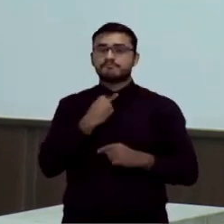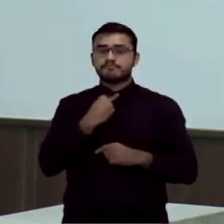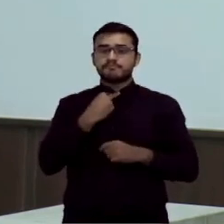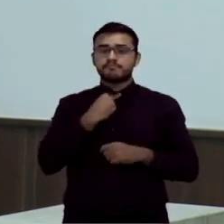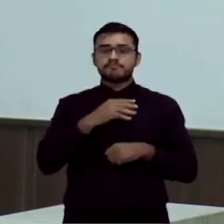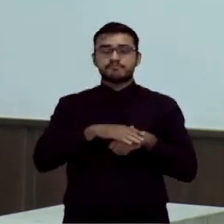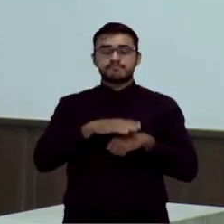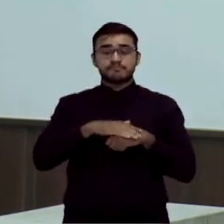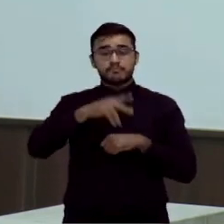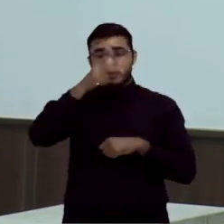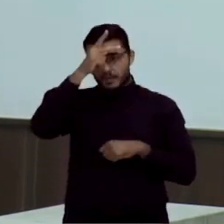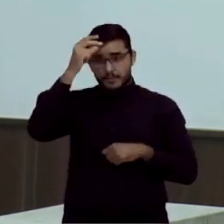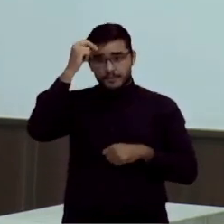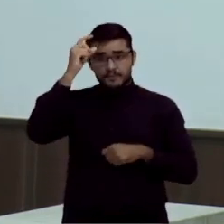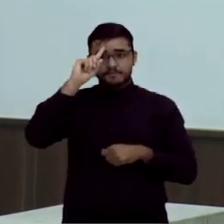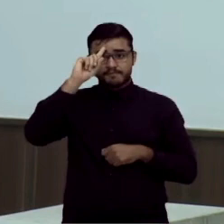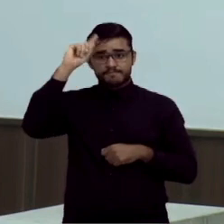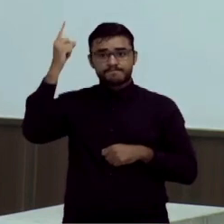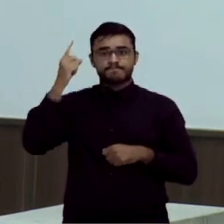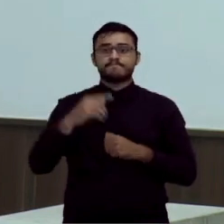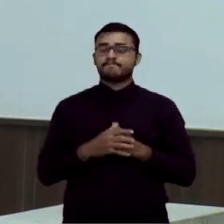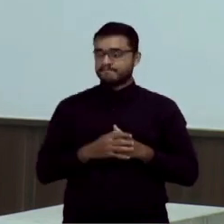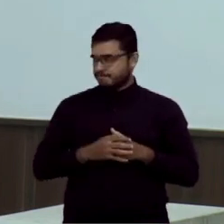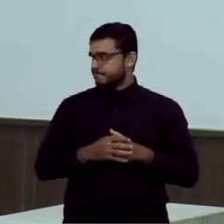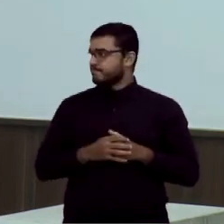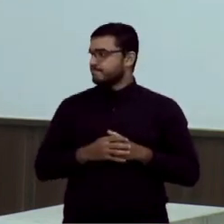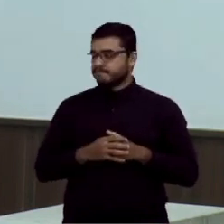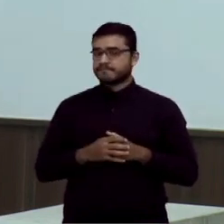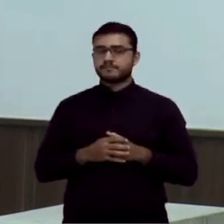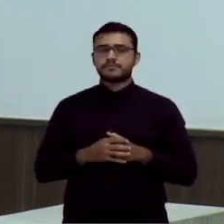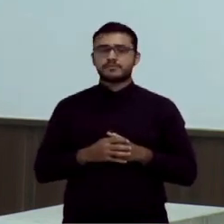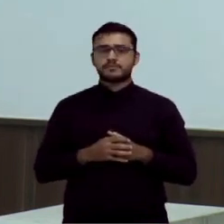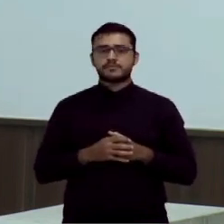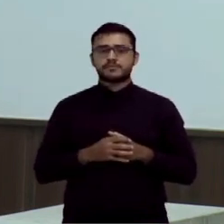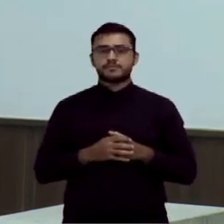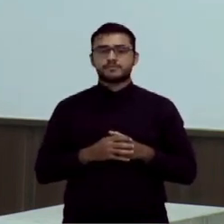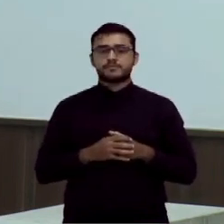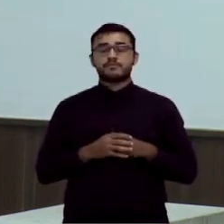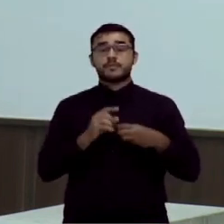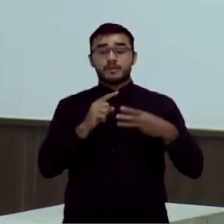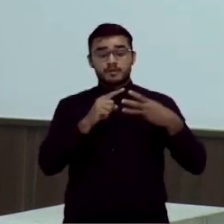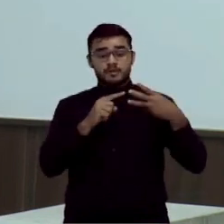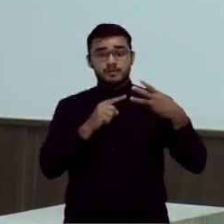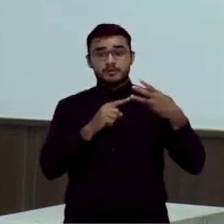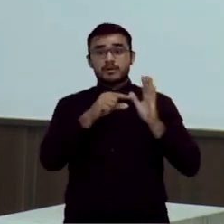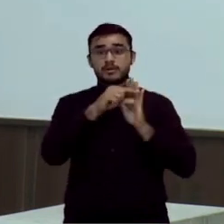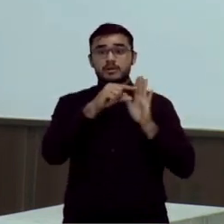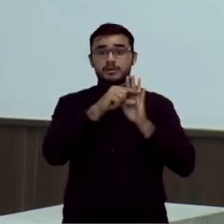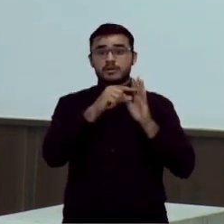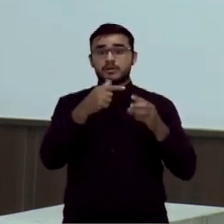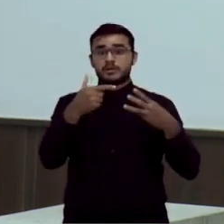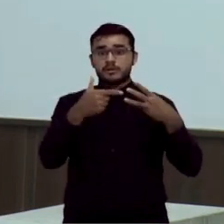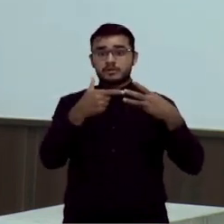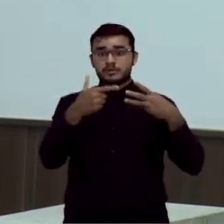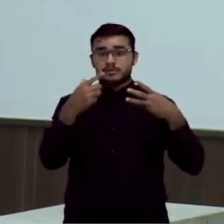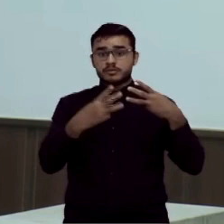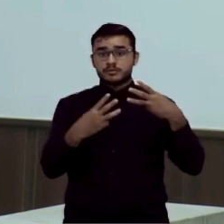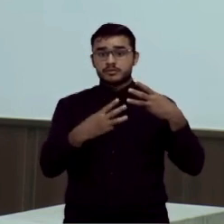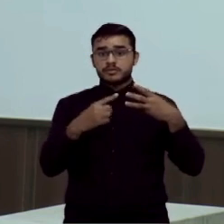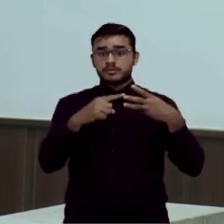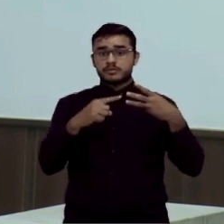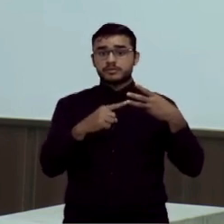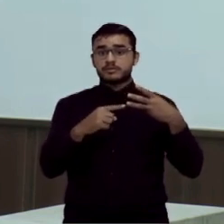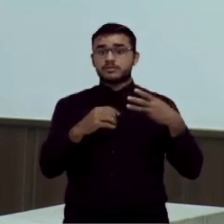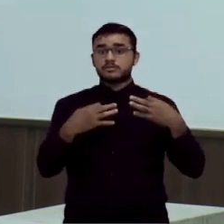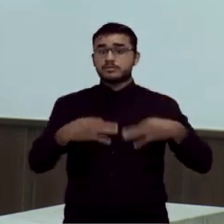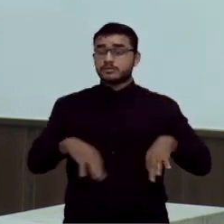coisas. Porque muitas dessas coisas que ele pediu no artigo segundo e terceiro, tem custo. E eu não posso fazer